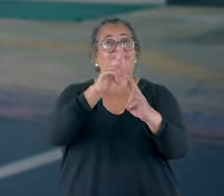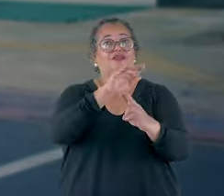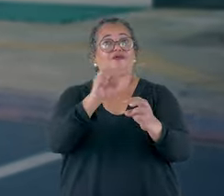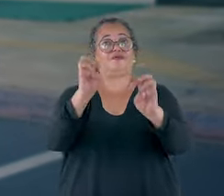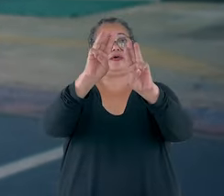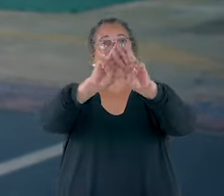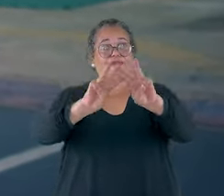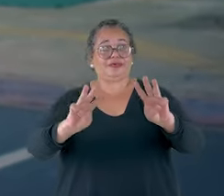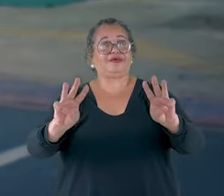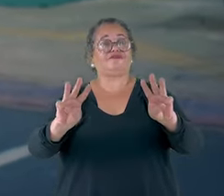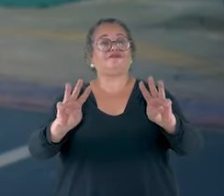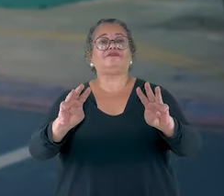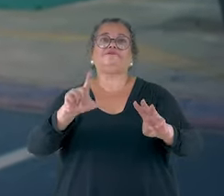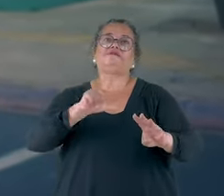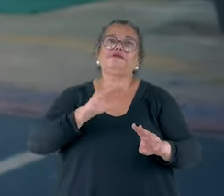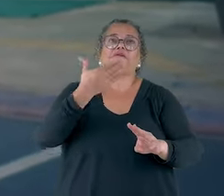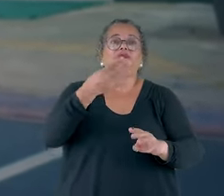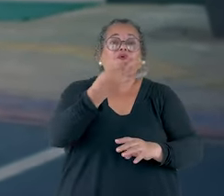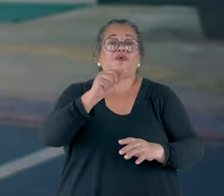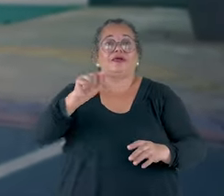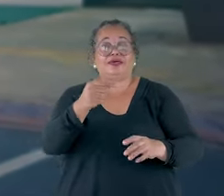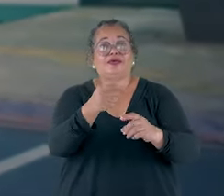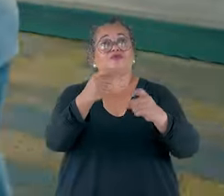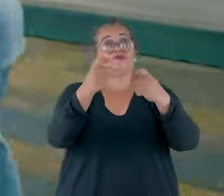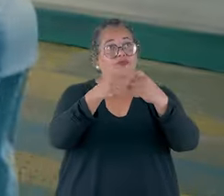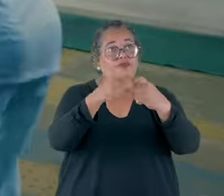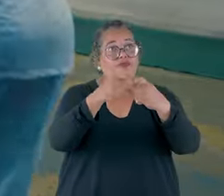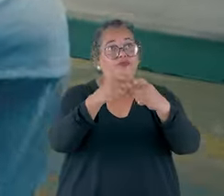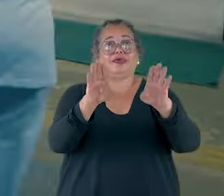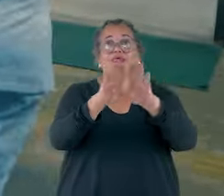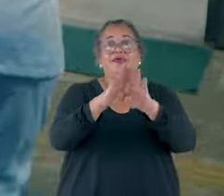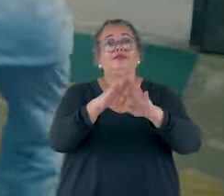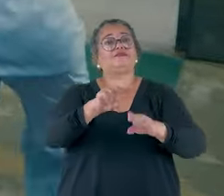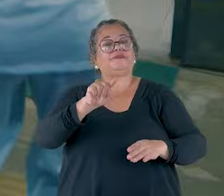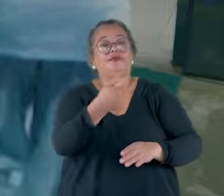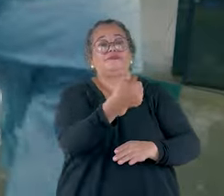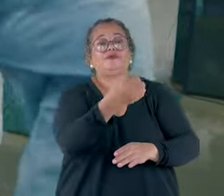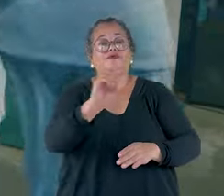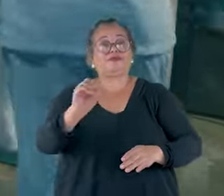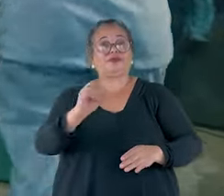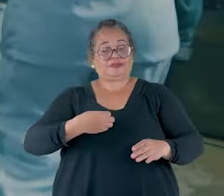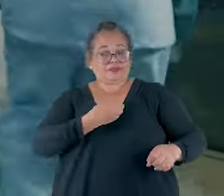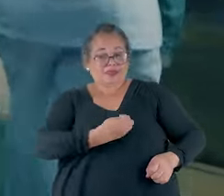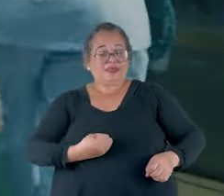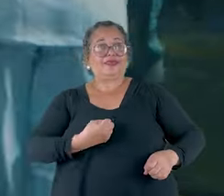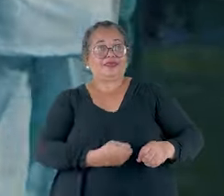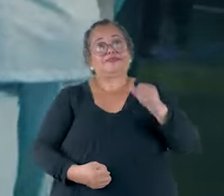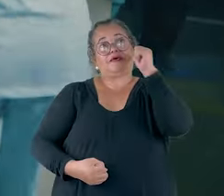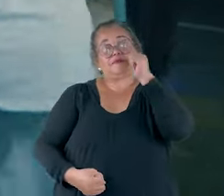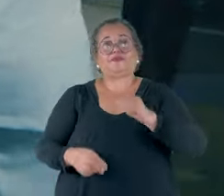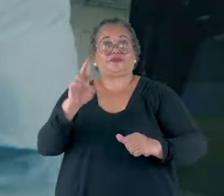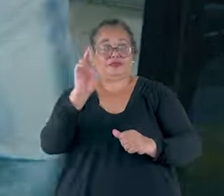Martins como referência, onde são realizadas em torno de 4 mil consultas e 1.100 exames de ultrassom para